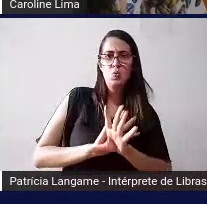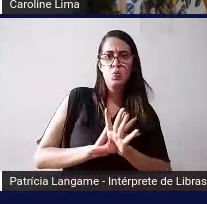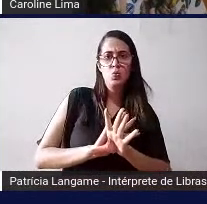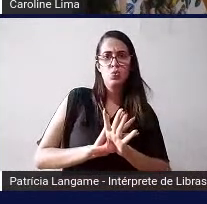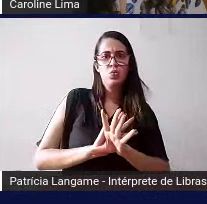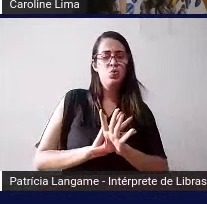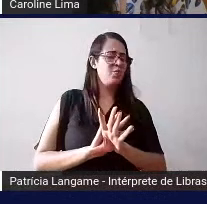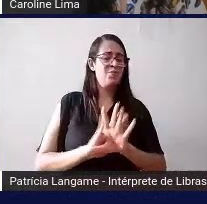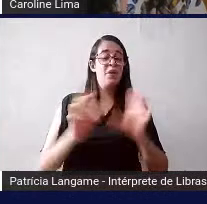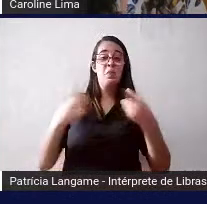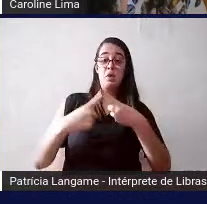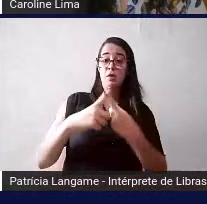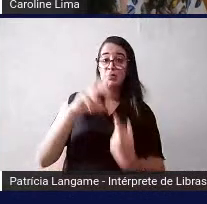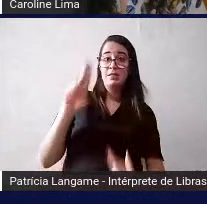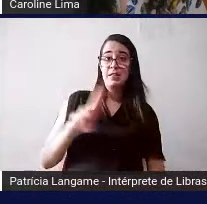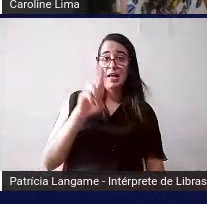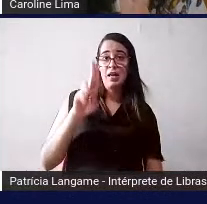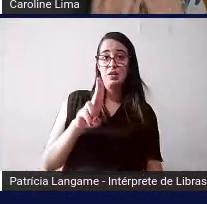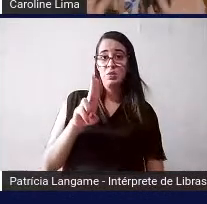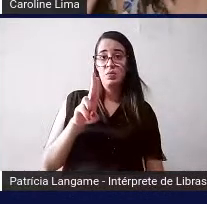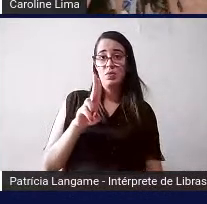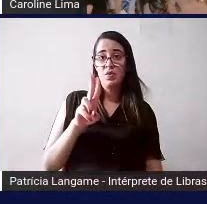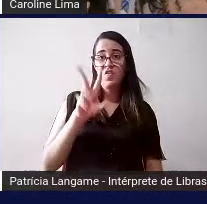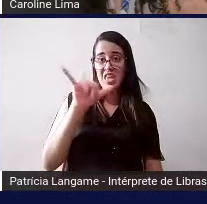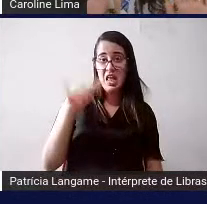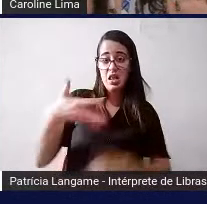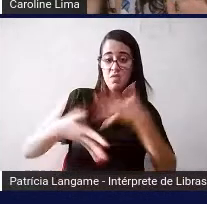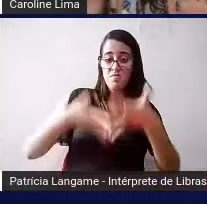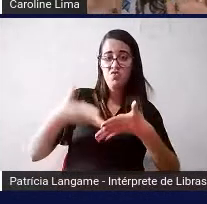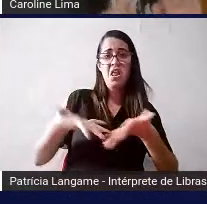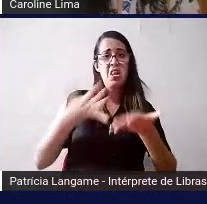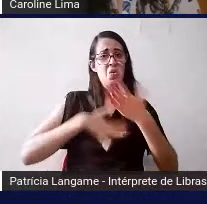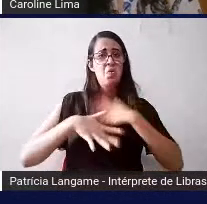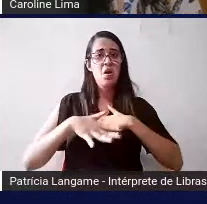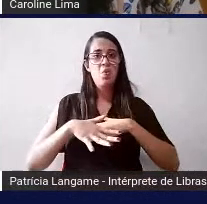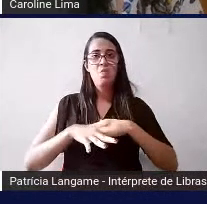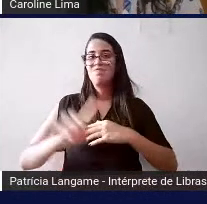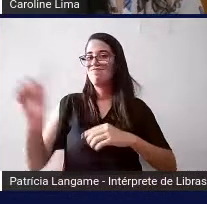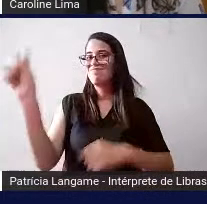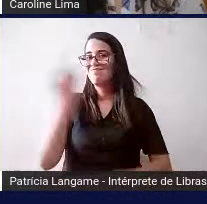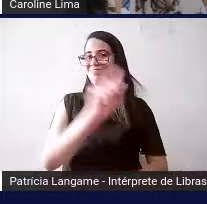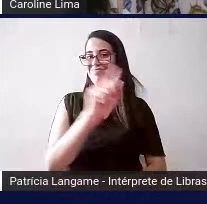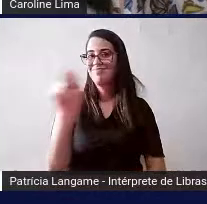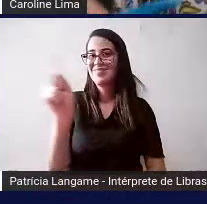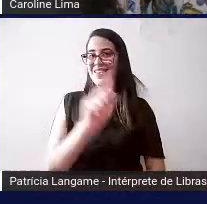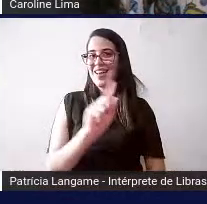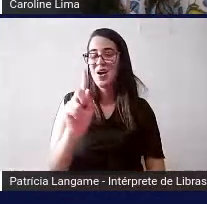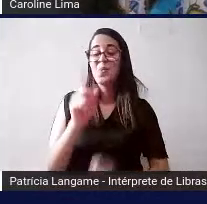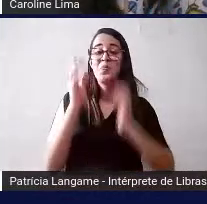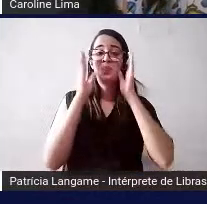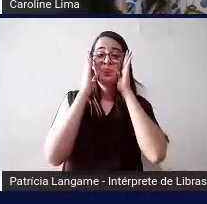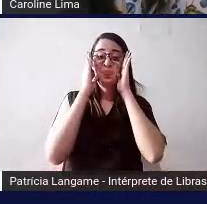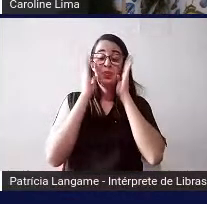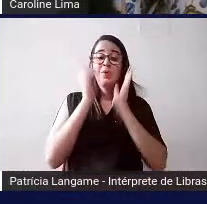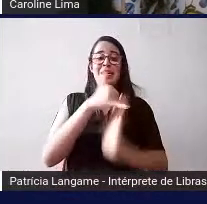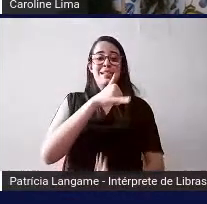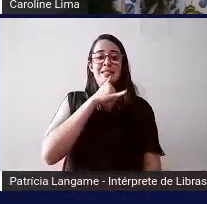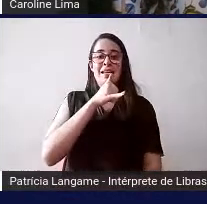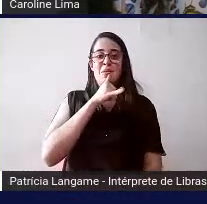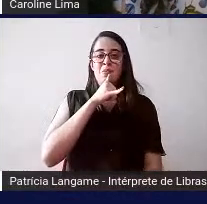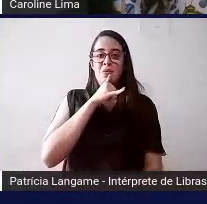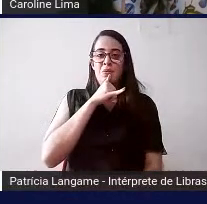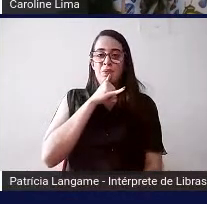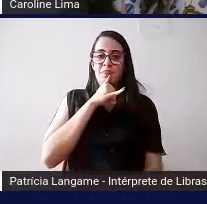utiliza o Vlibras dá pra ele utilizar o Vlibras então eu tô tranquila negativo por exemplo logo